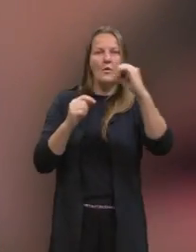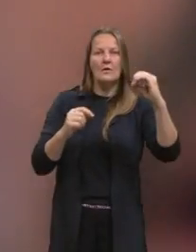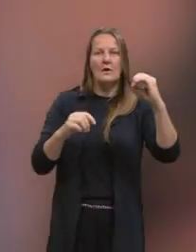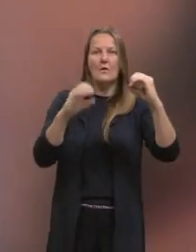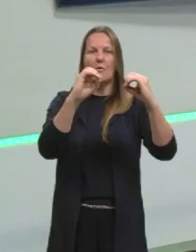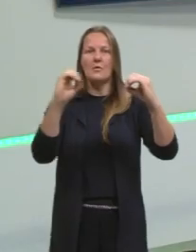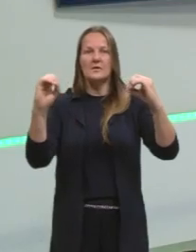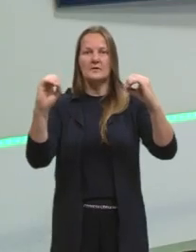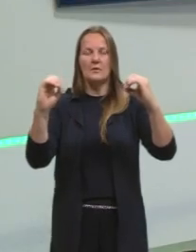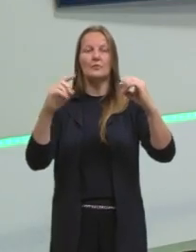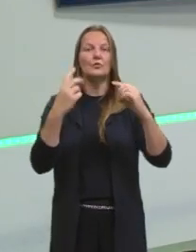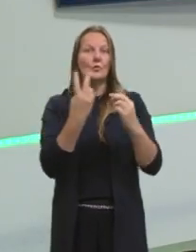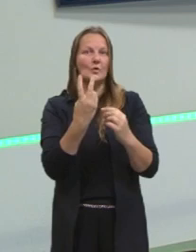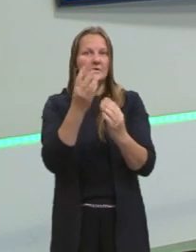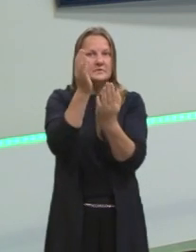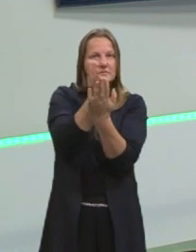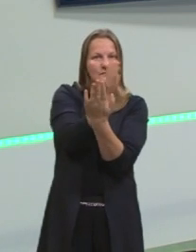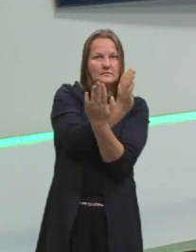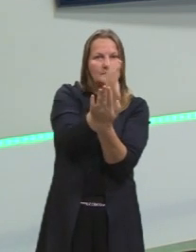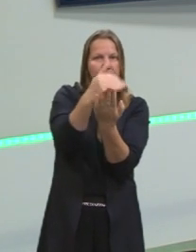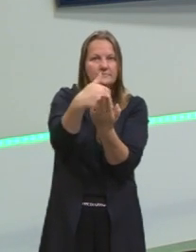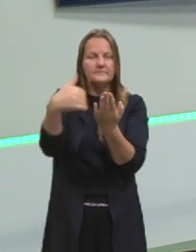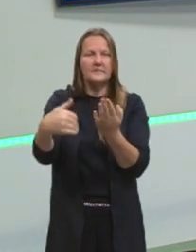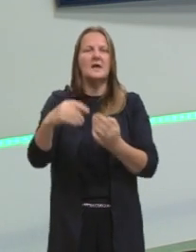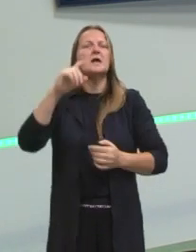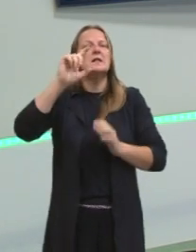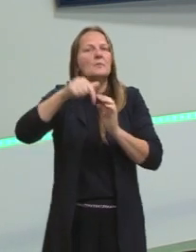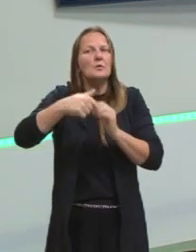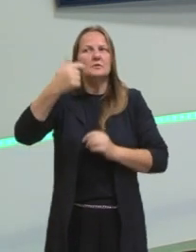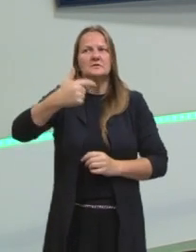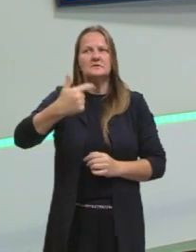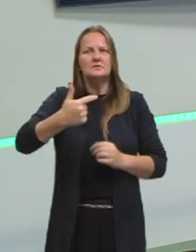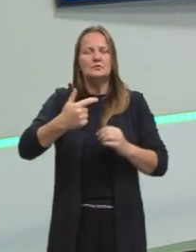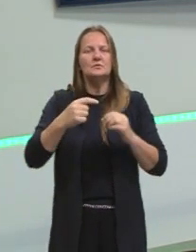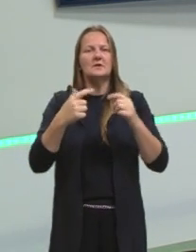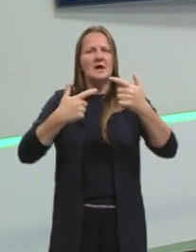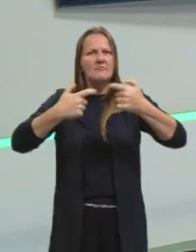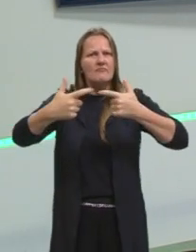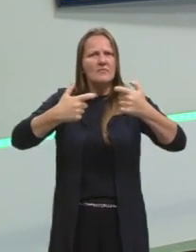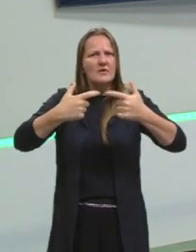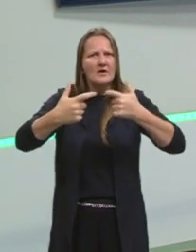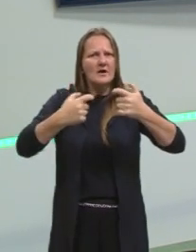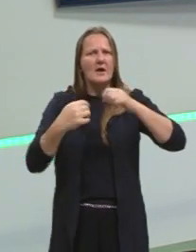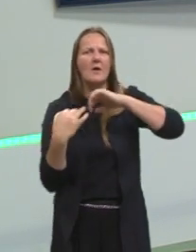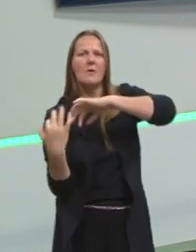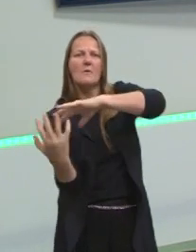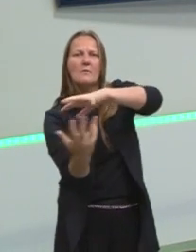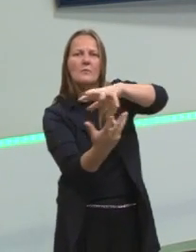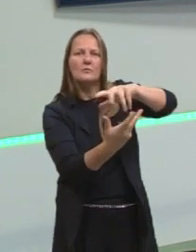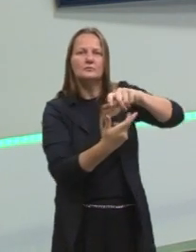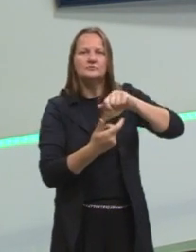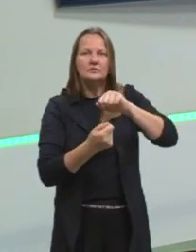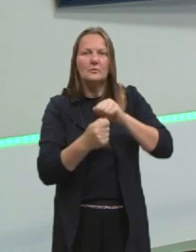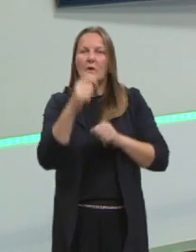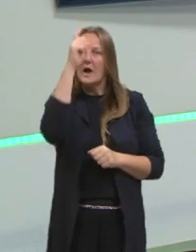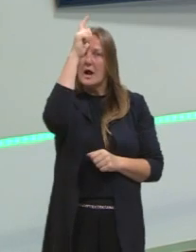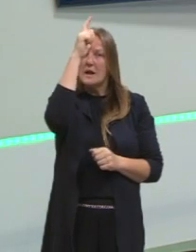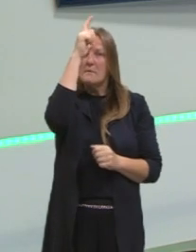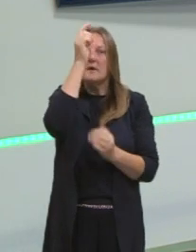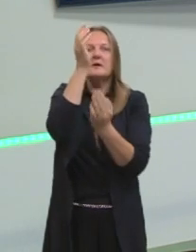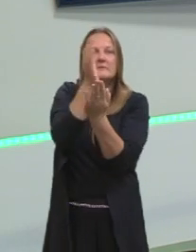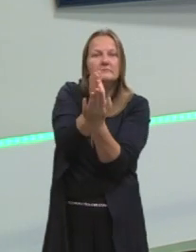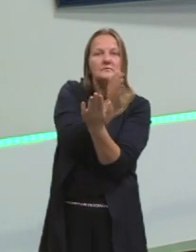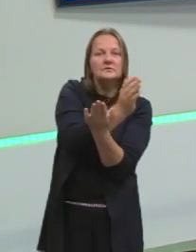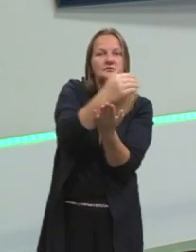Oriental. Então, logo depois da Segunda Guerra Mundial, a Alemanha foi dividida em zonas de